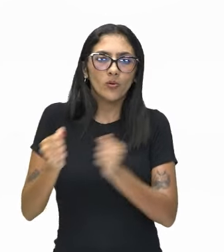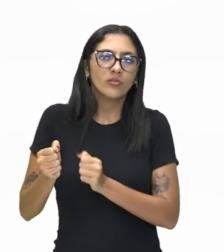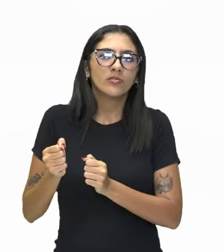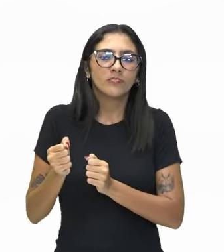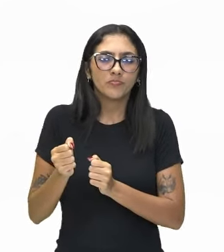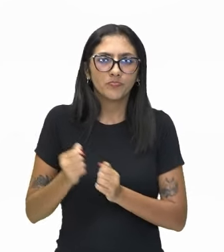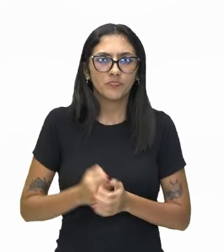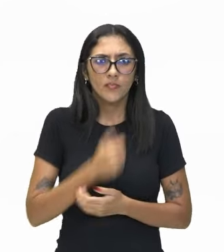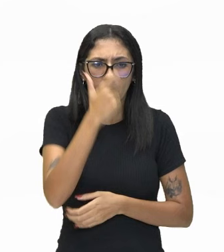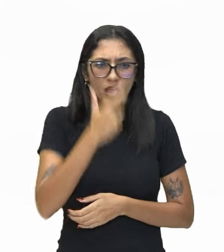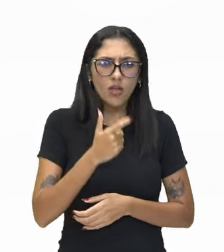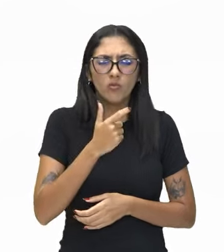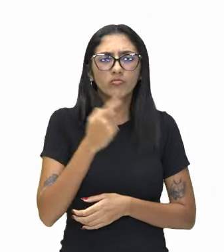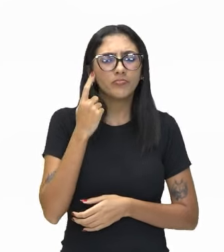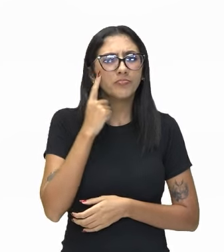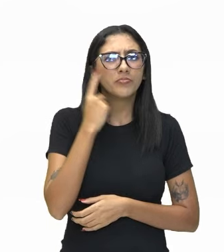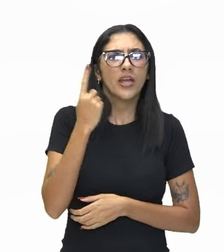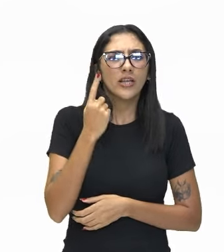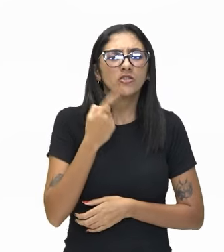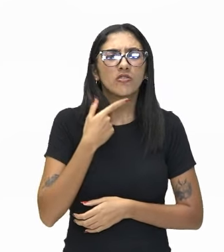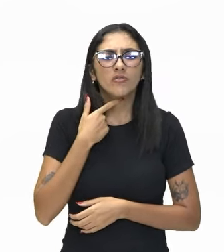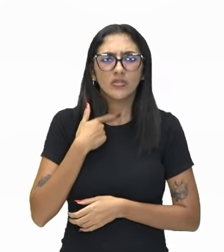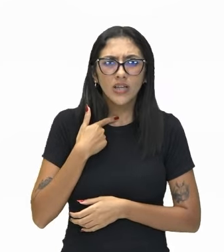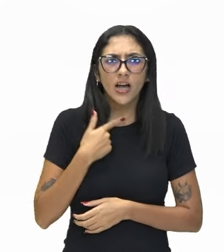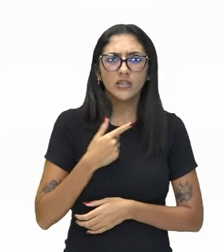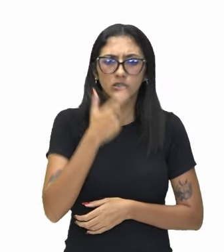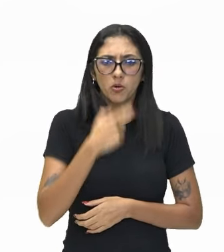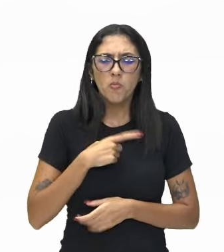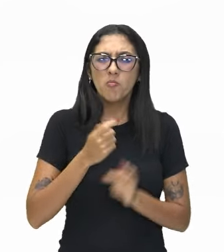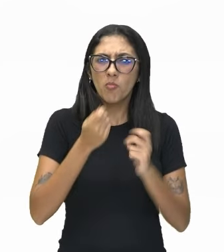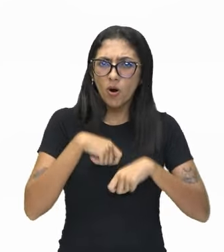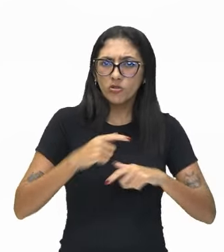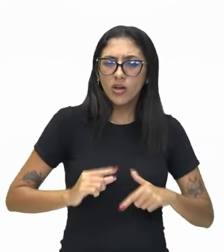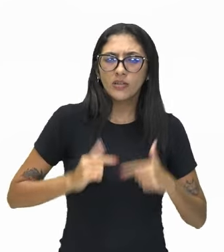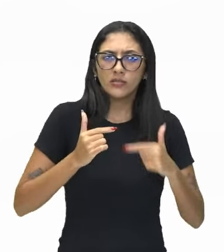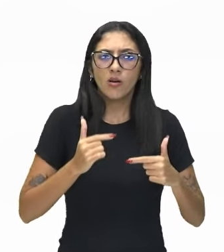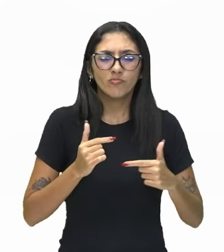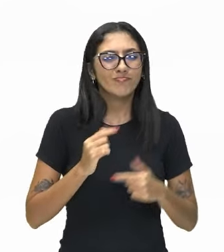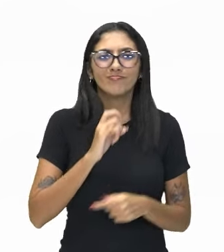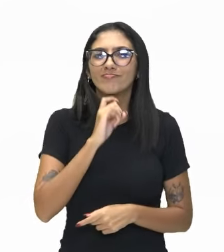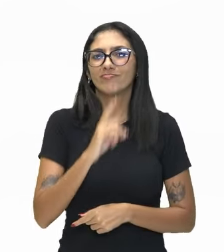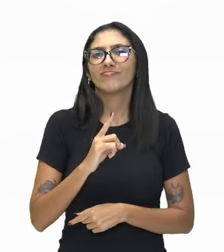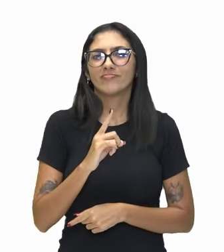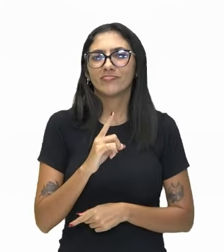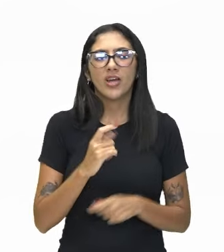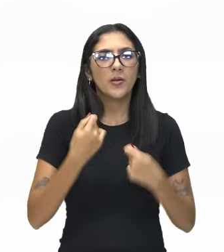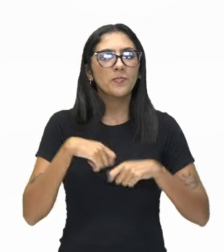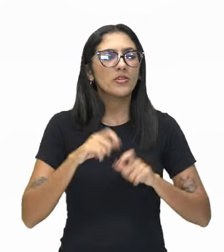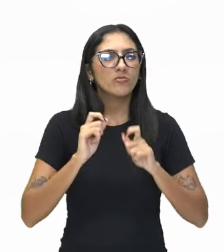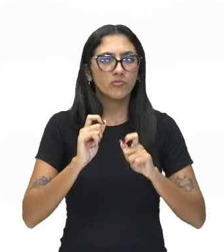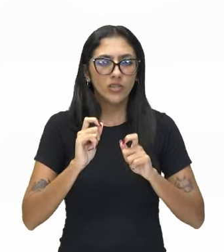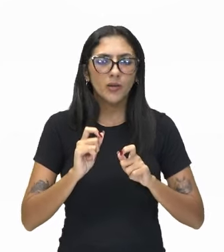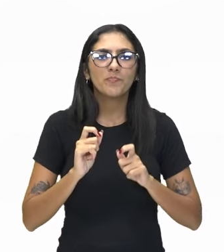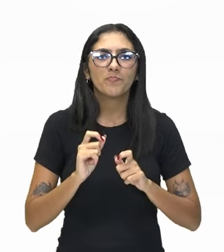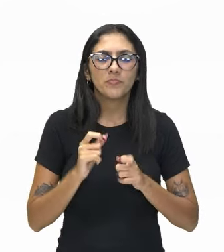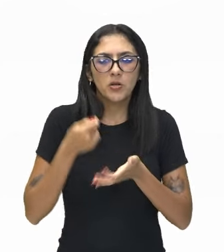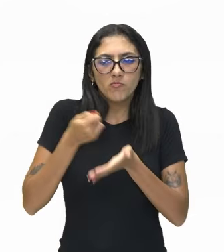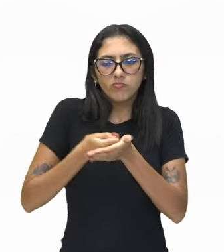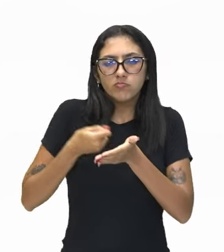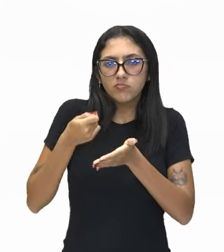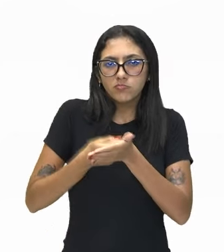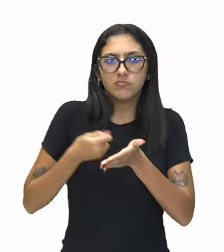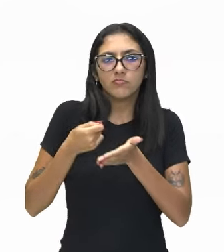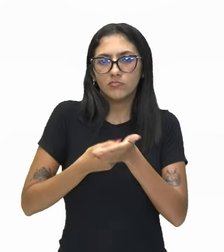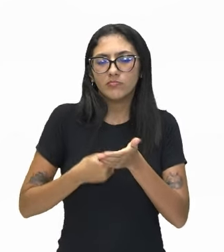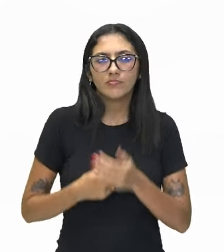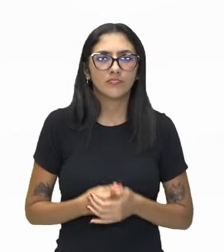vezes, eu não vou conseguir, eu não vou poder fazer. E aí eu tenho que fazer o quê? Eu tenho que agir no